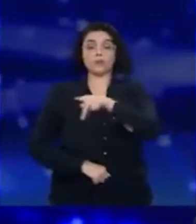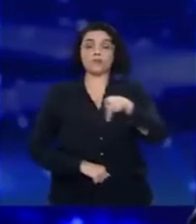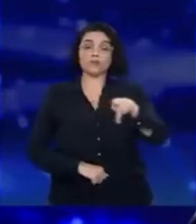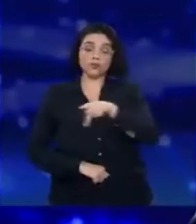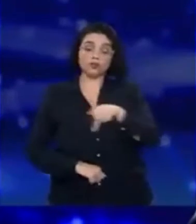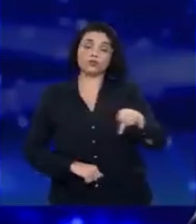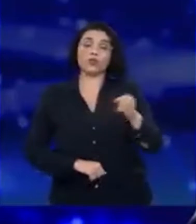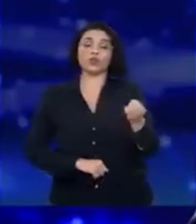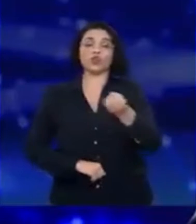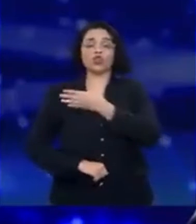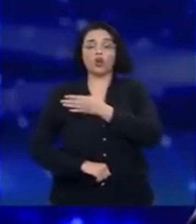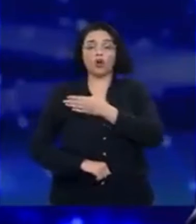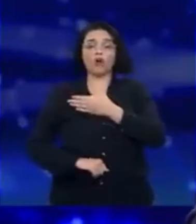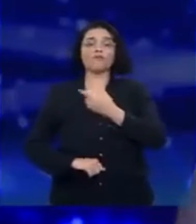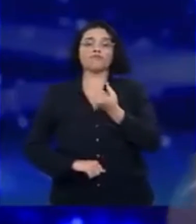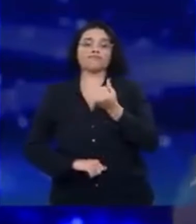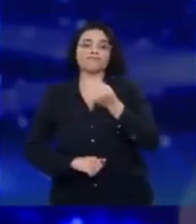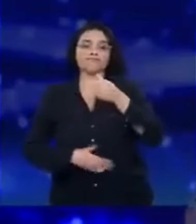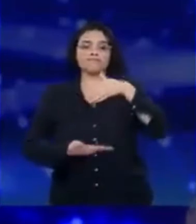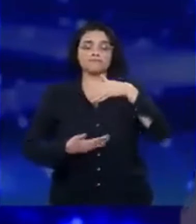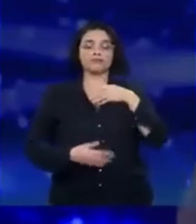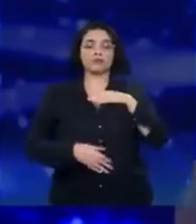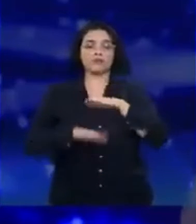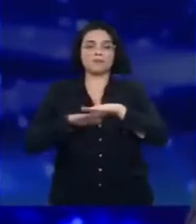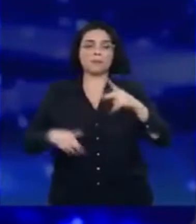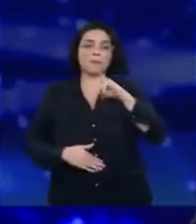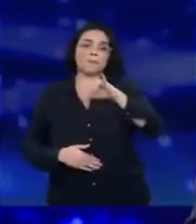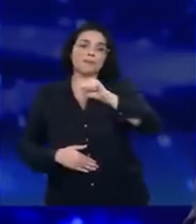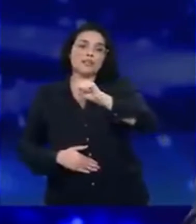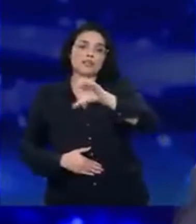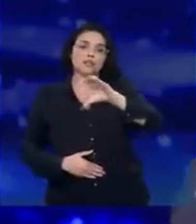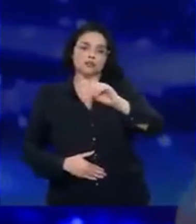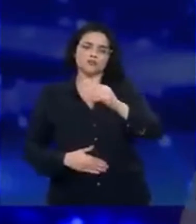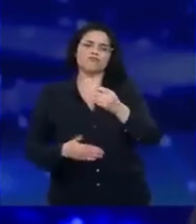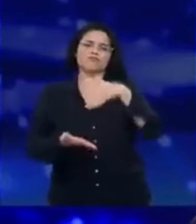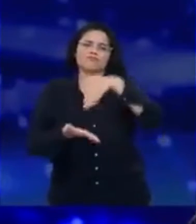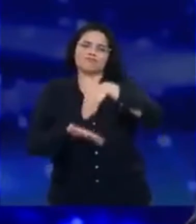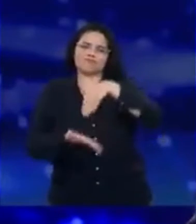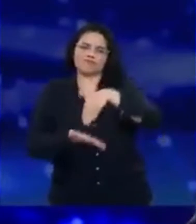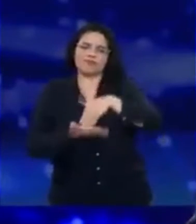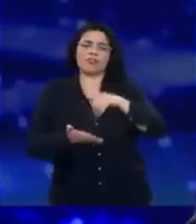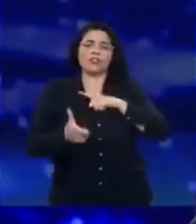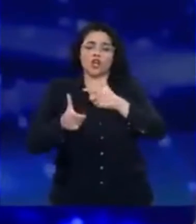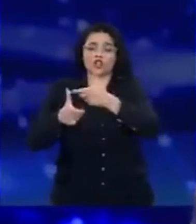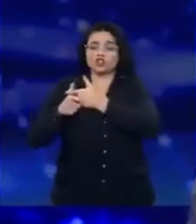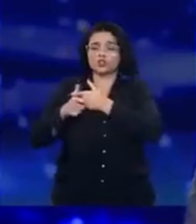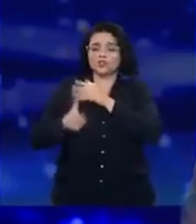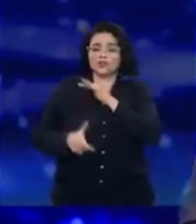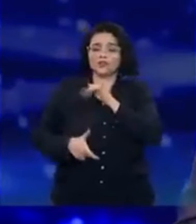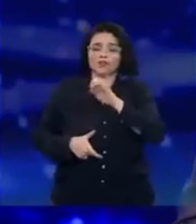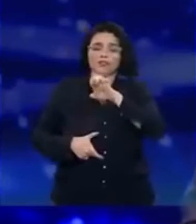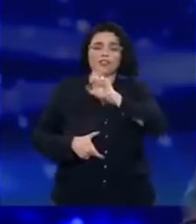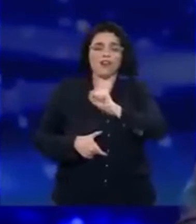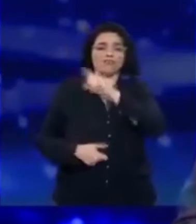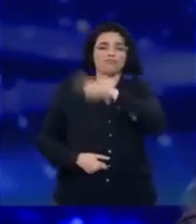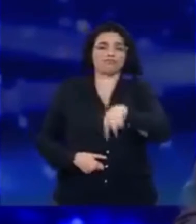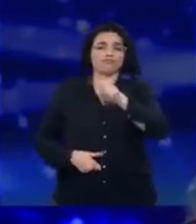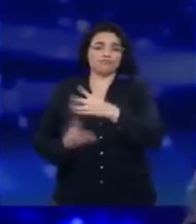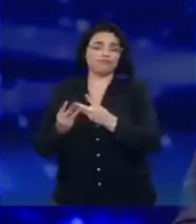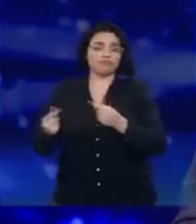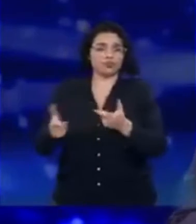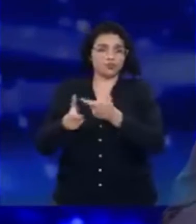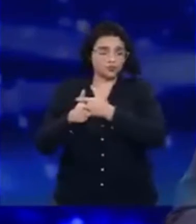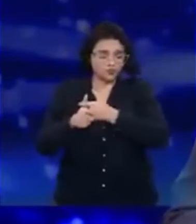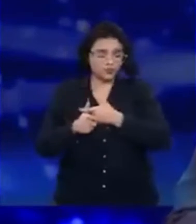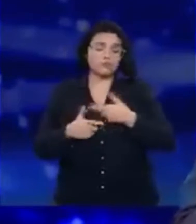salarial para os professores. Foi o que livrou vários alunos das dívidas do FIES. E, no final das contas, nós